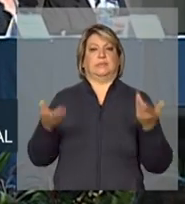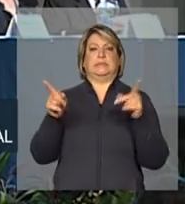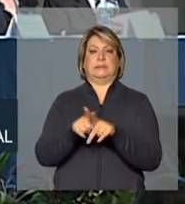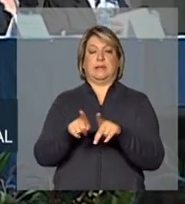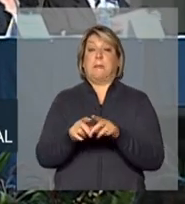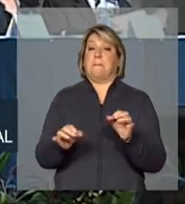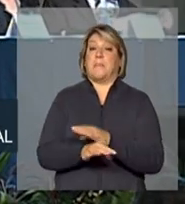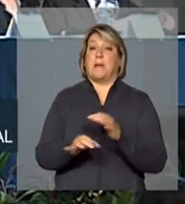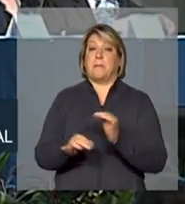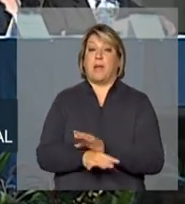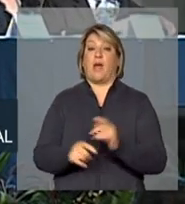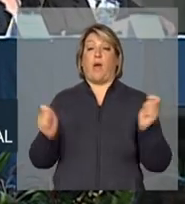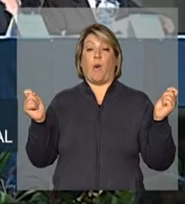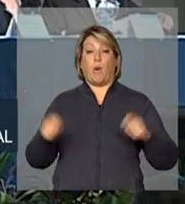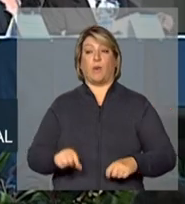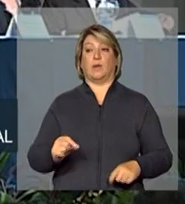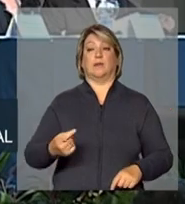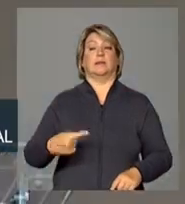condições para